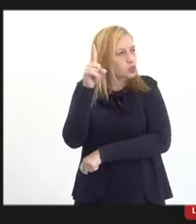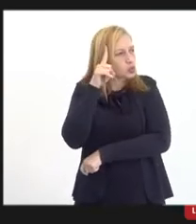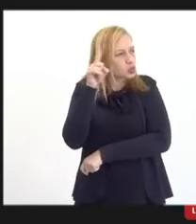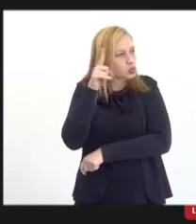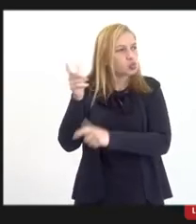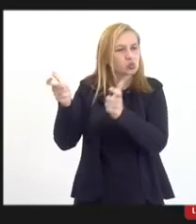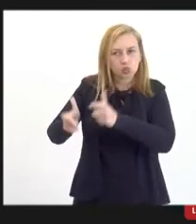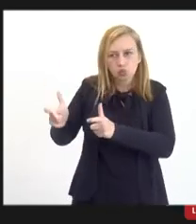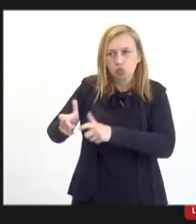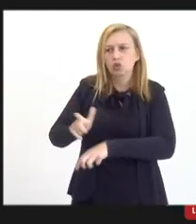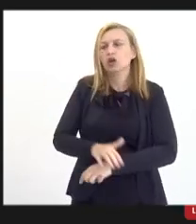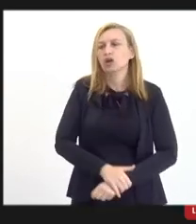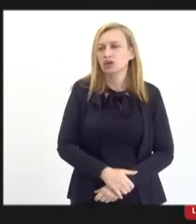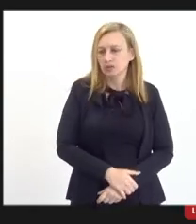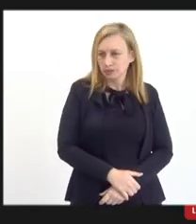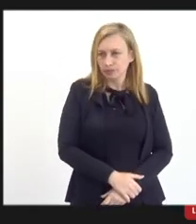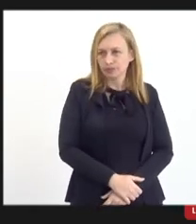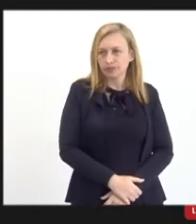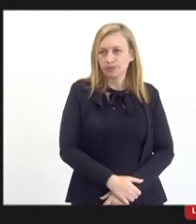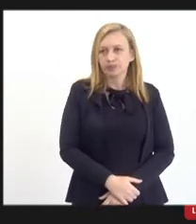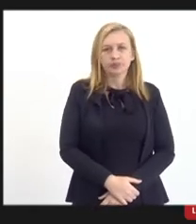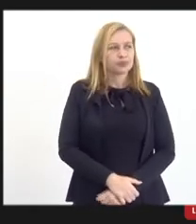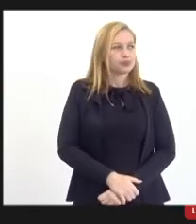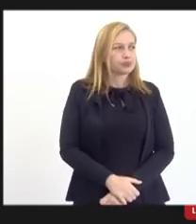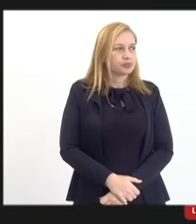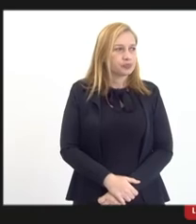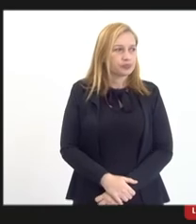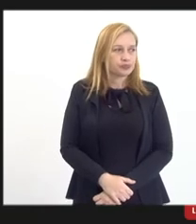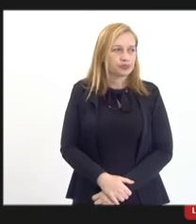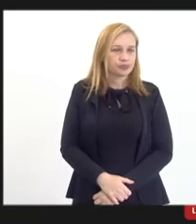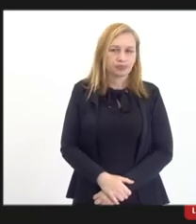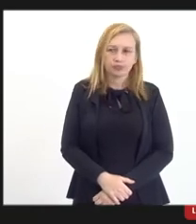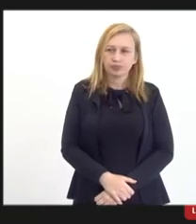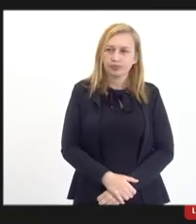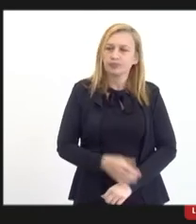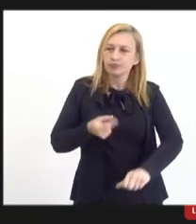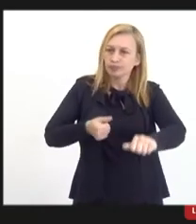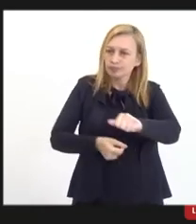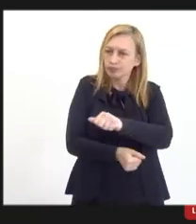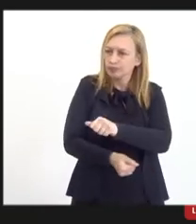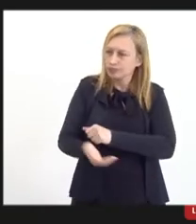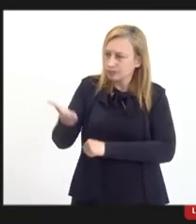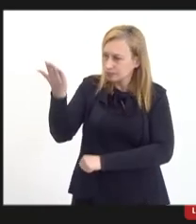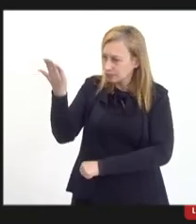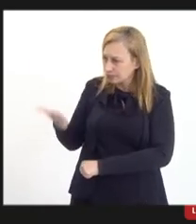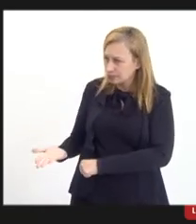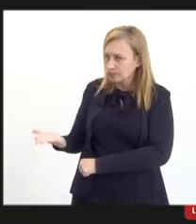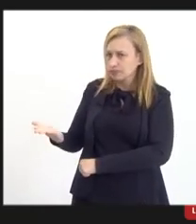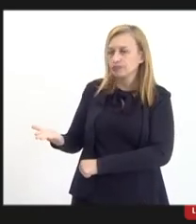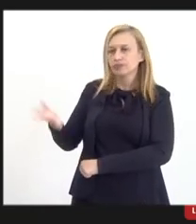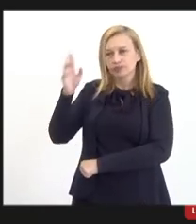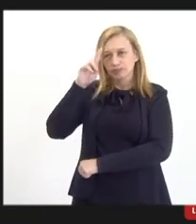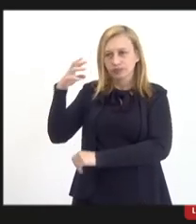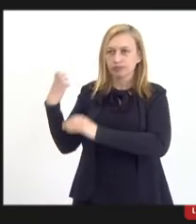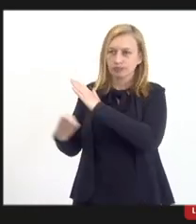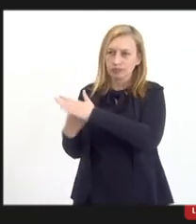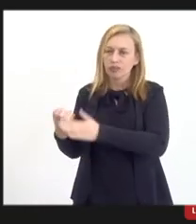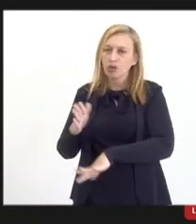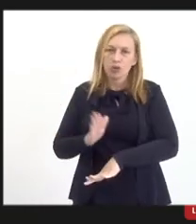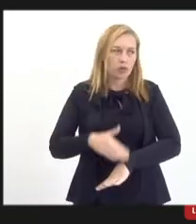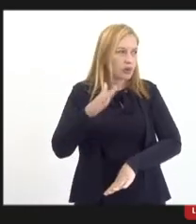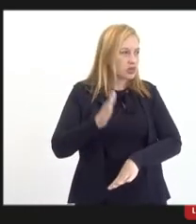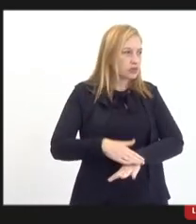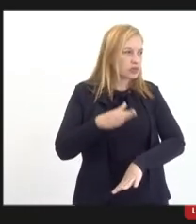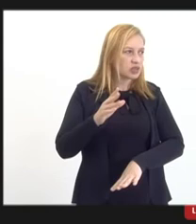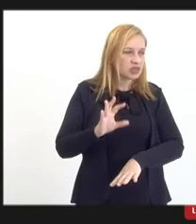no dia a dia, de forma mais continuada para esse investidor, né, então, por mais que se faça a ronda